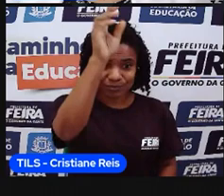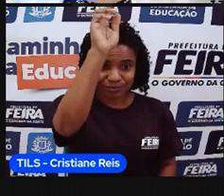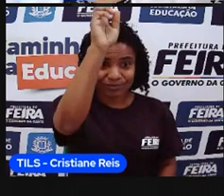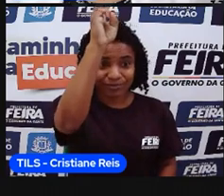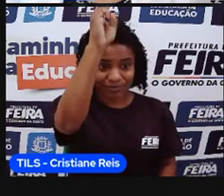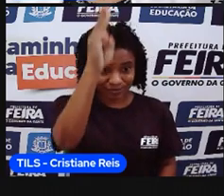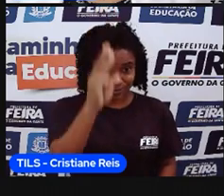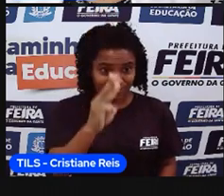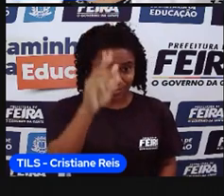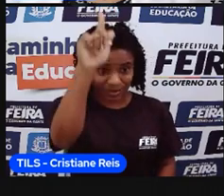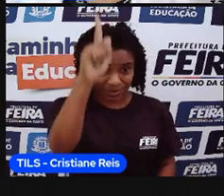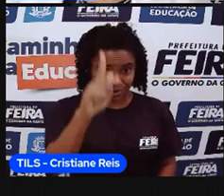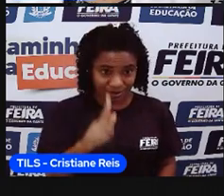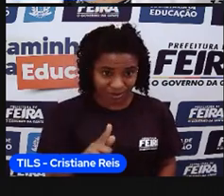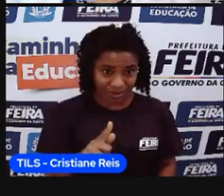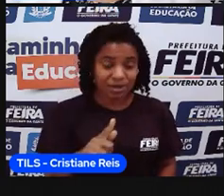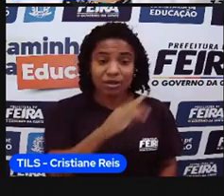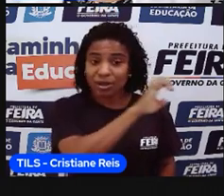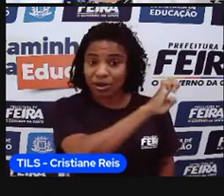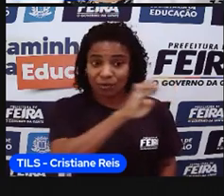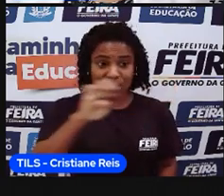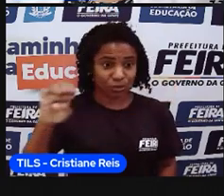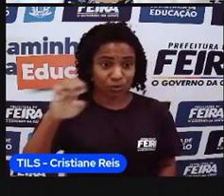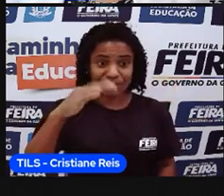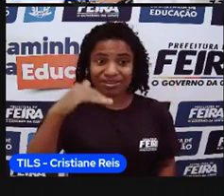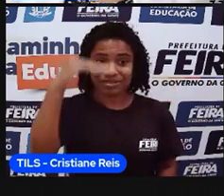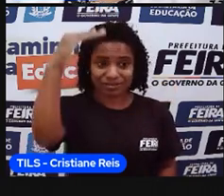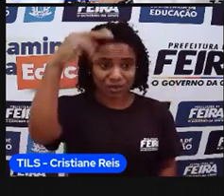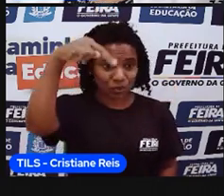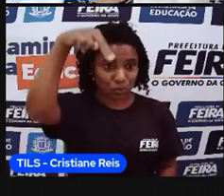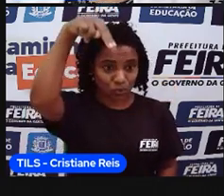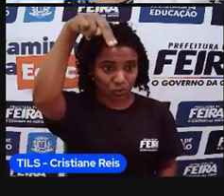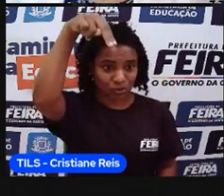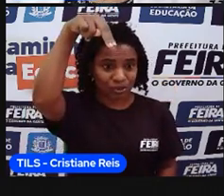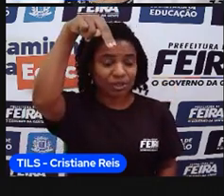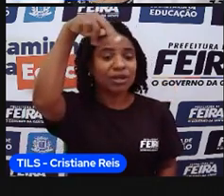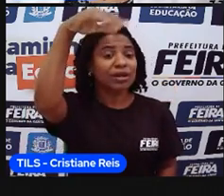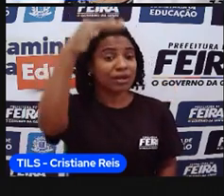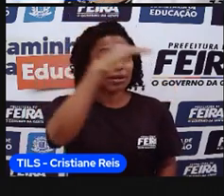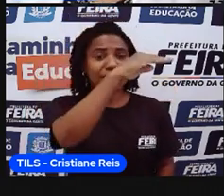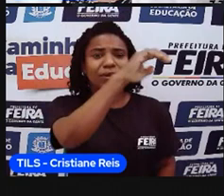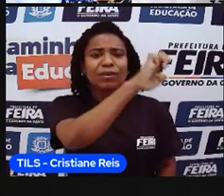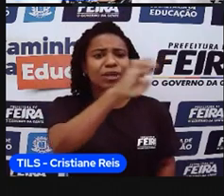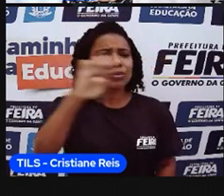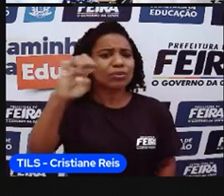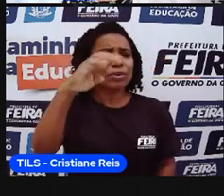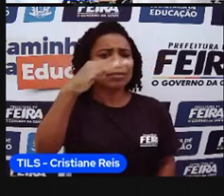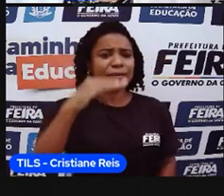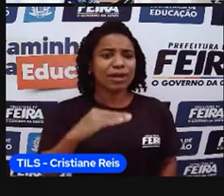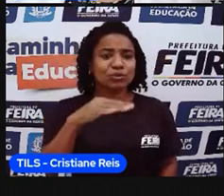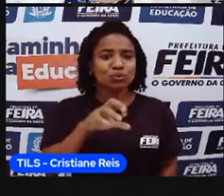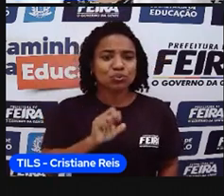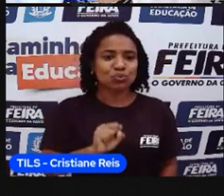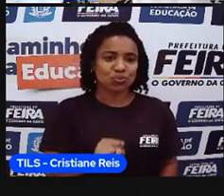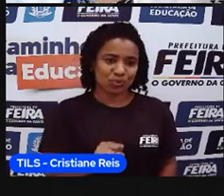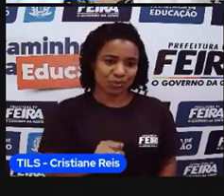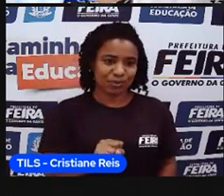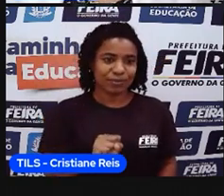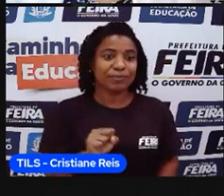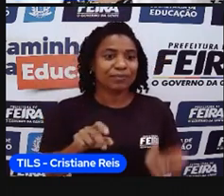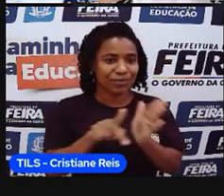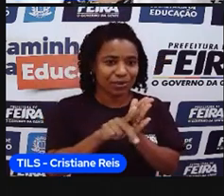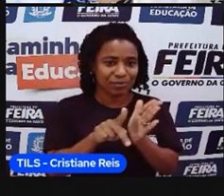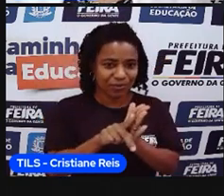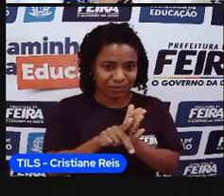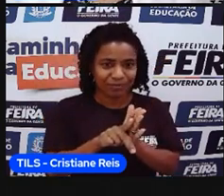acima da linha do Equador, tudo é norte, abaixo da linha do Equador, tudo é sul, só pra gente relembrar, né, tudo que está aqui à direita